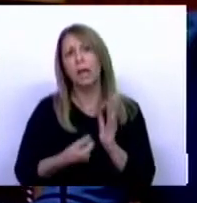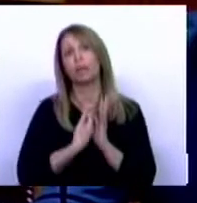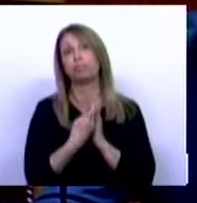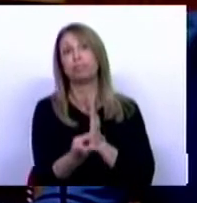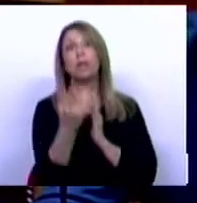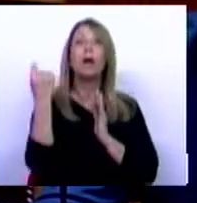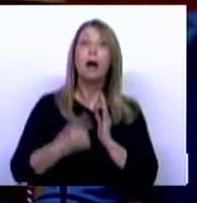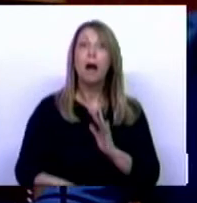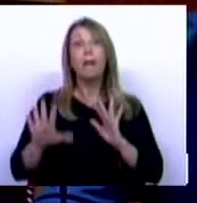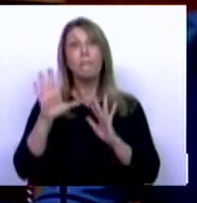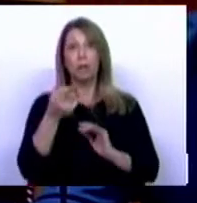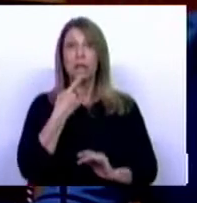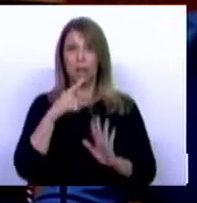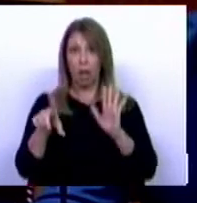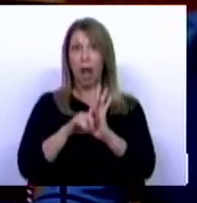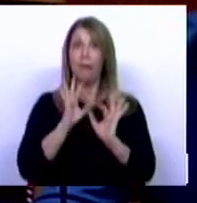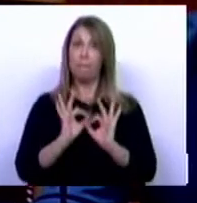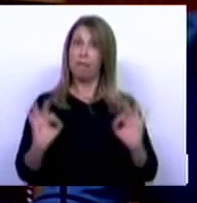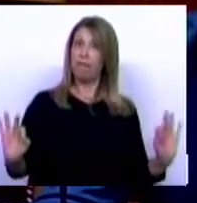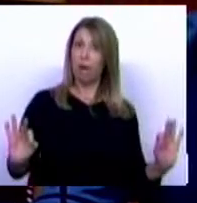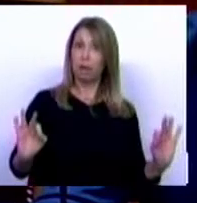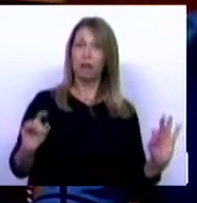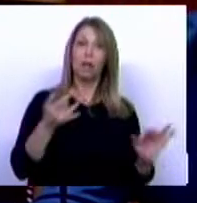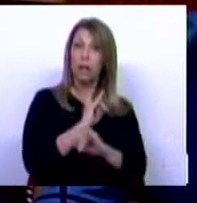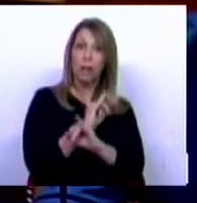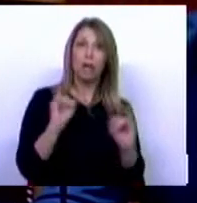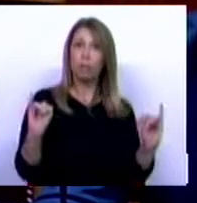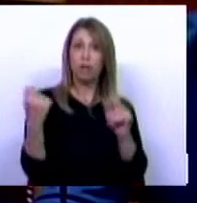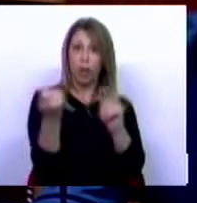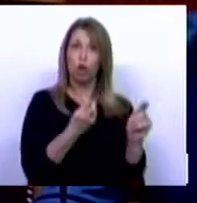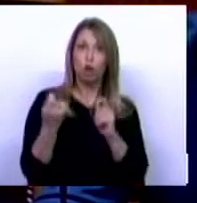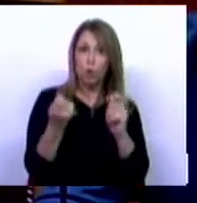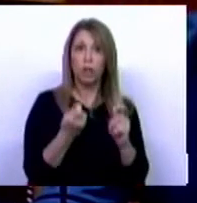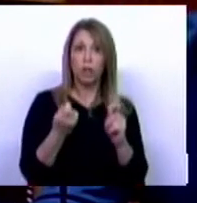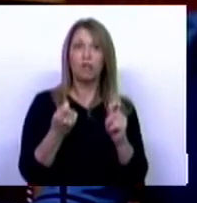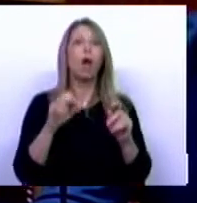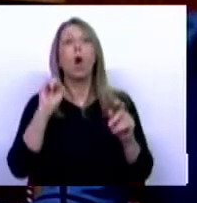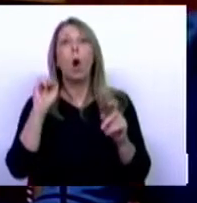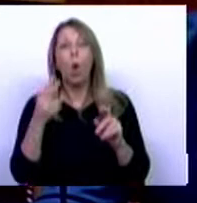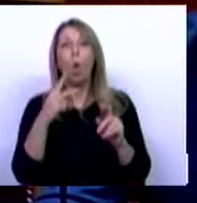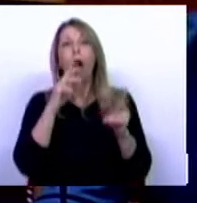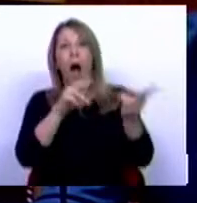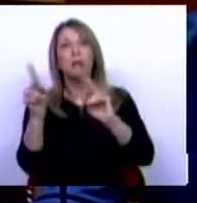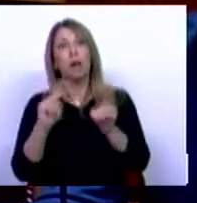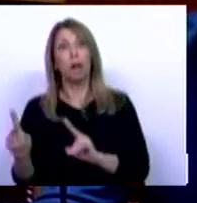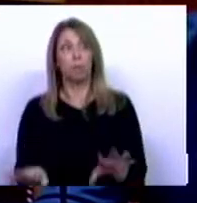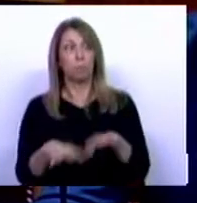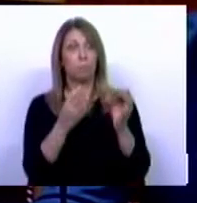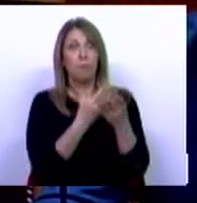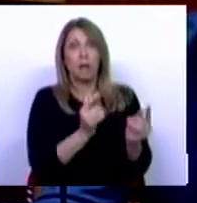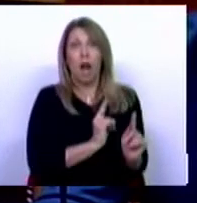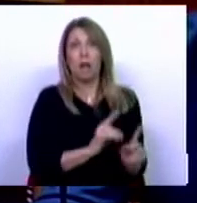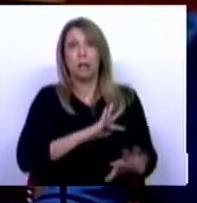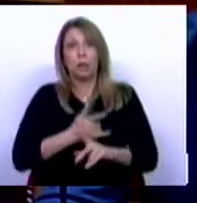significa isto que a lei é perfeita, não é passível de ser discutida, escrutinada, alterada. Nesta matéria, como noutras, é evidente que o